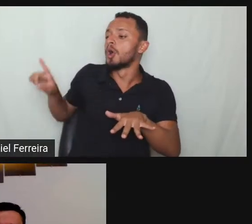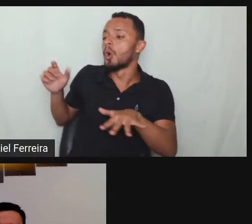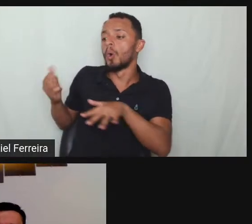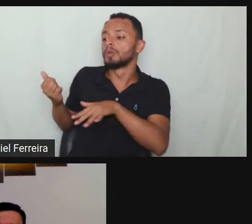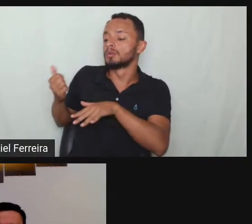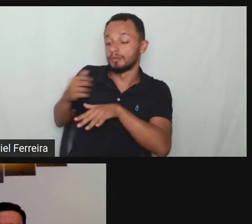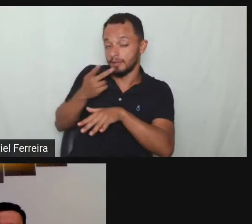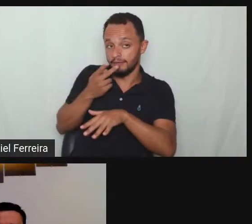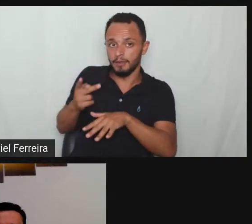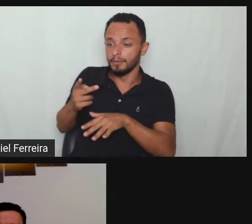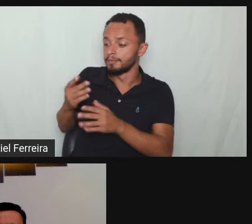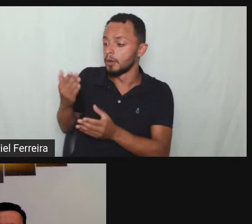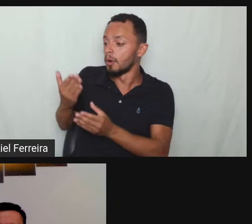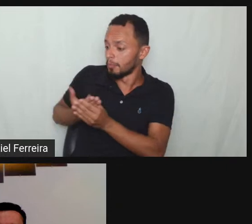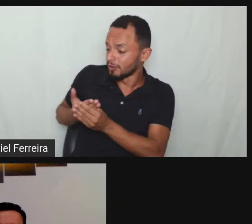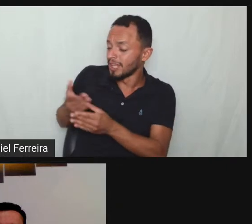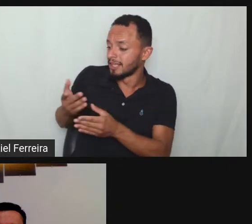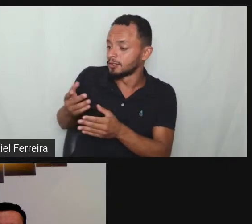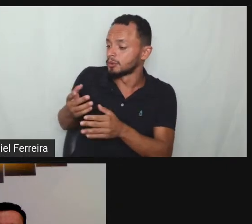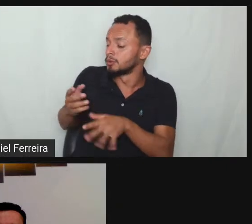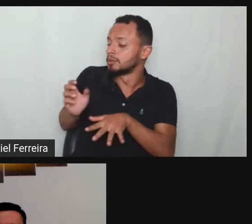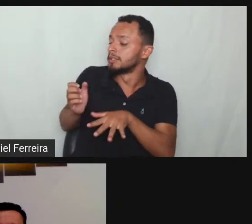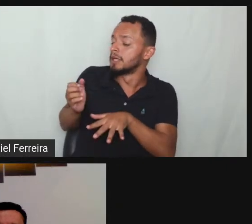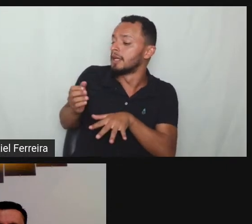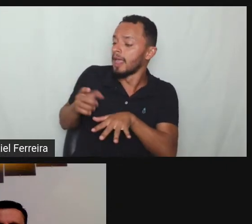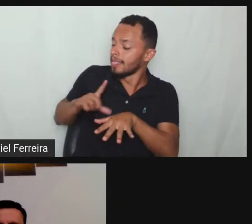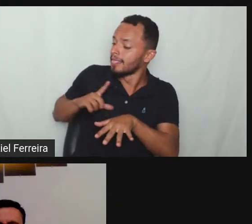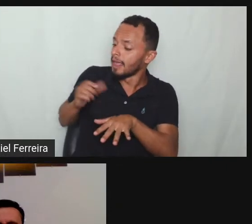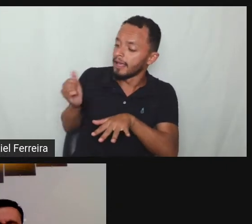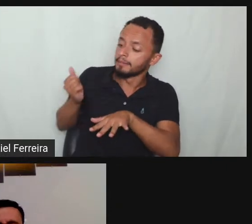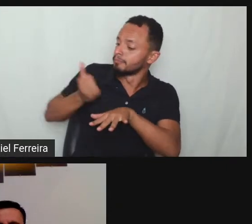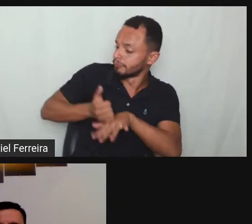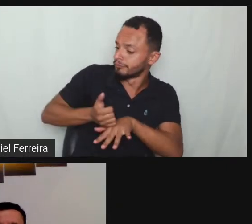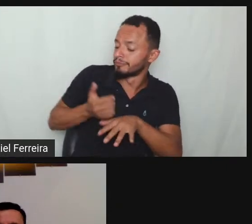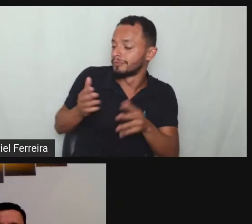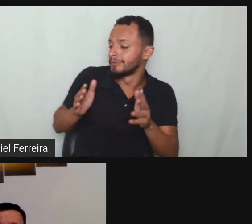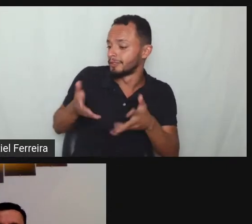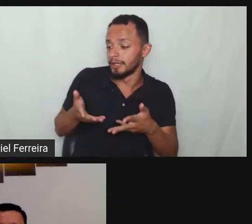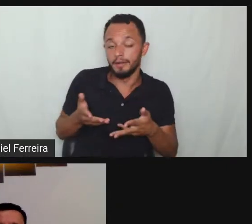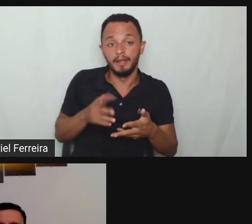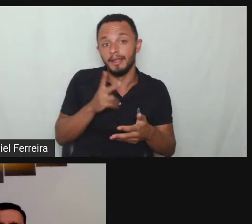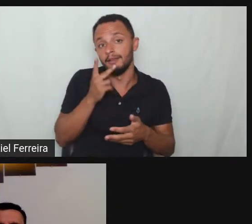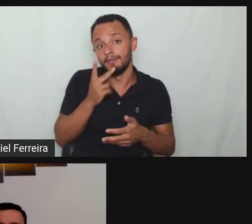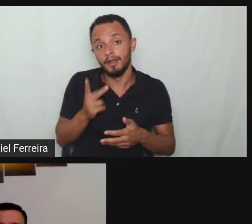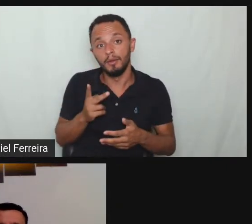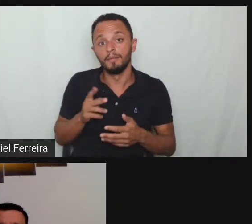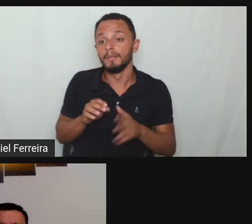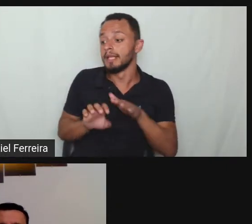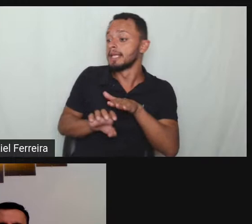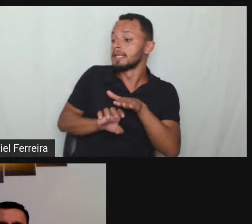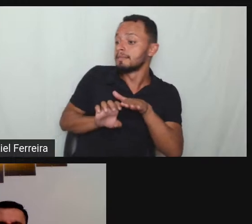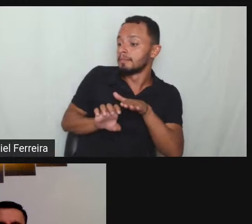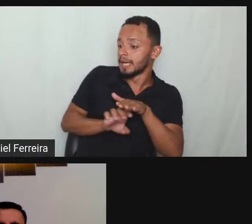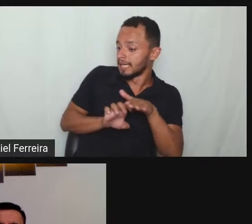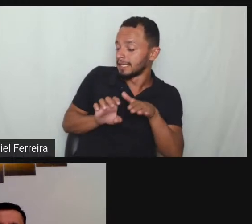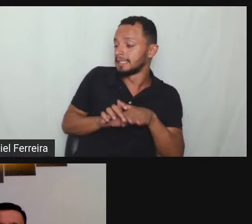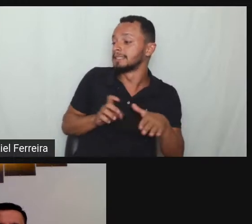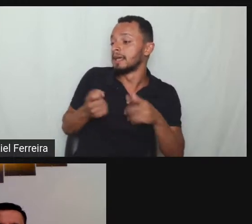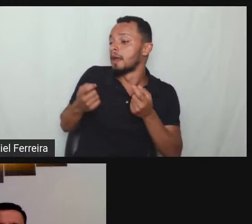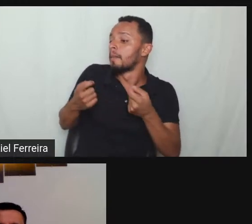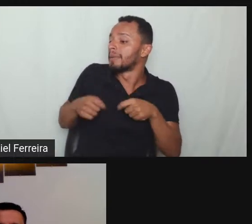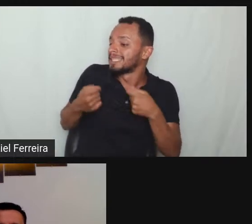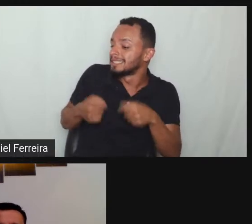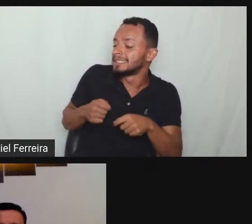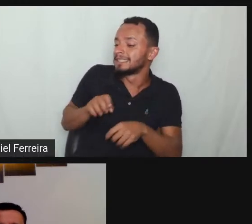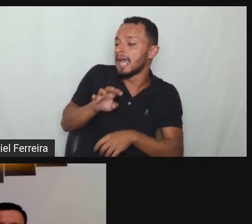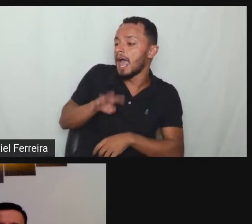processo apareceu algumas desculpas do tipo que a empresa passou a precisar de alguém que soubesse trabalhar com Excel